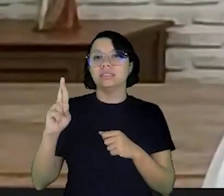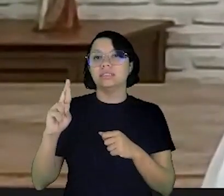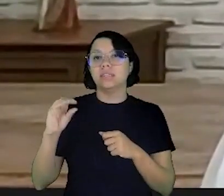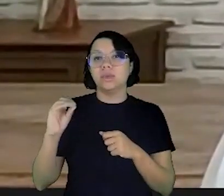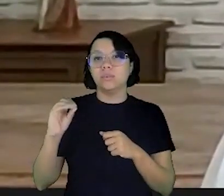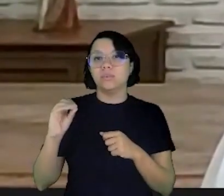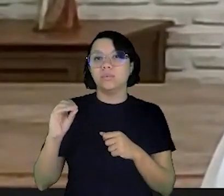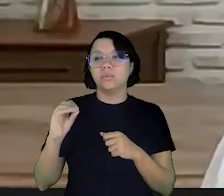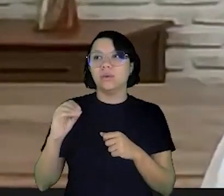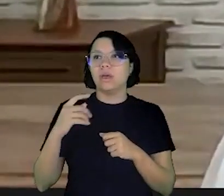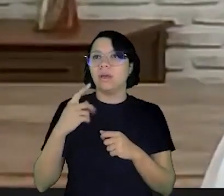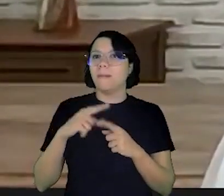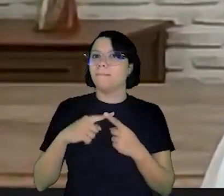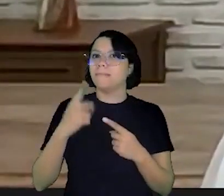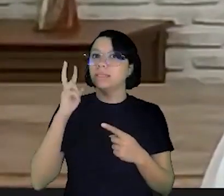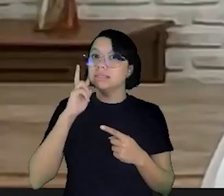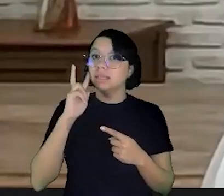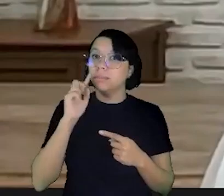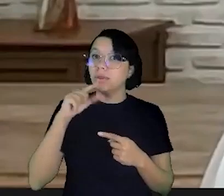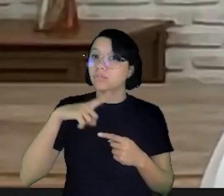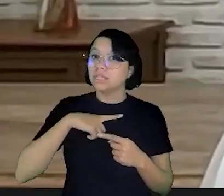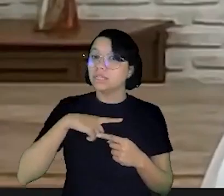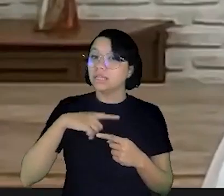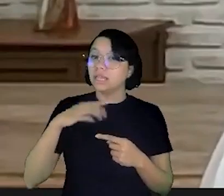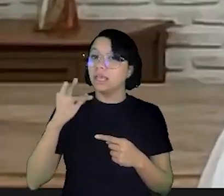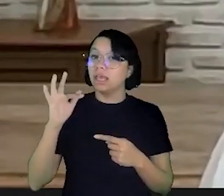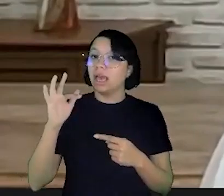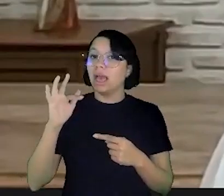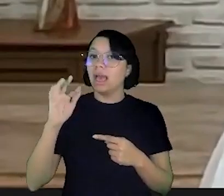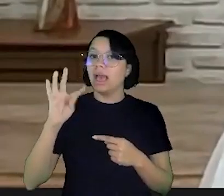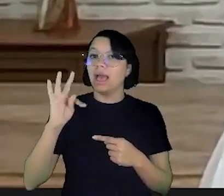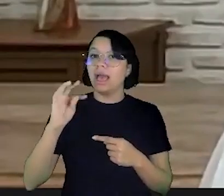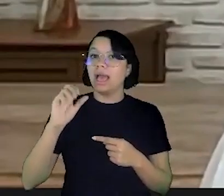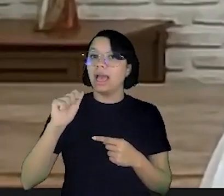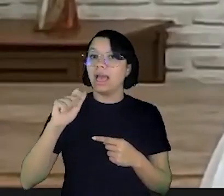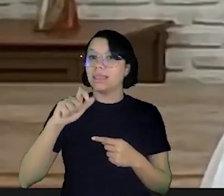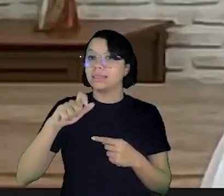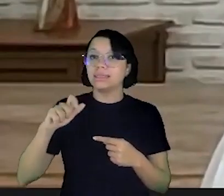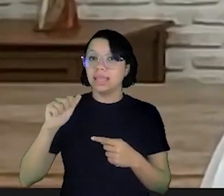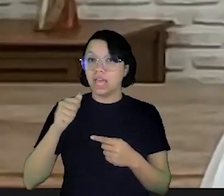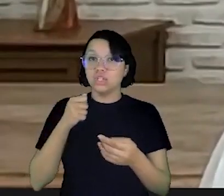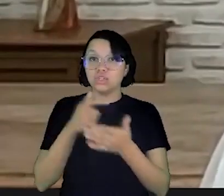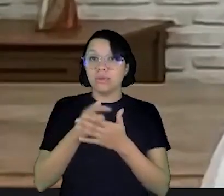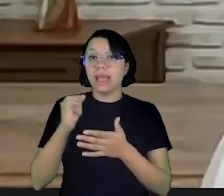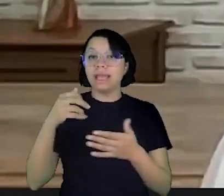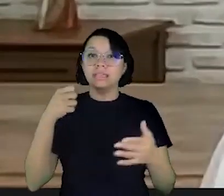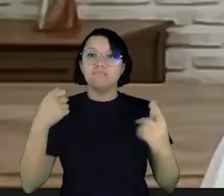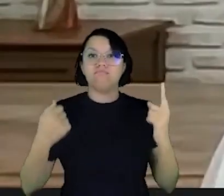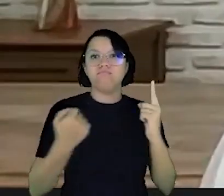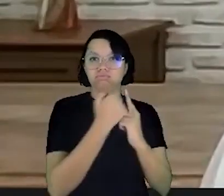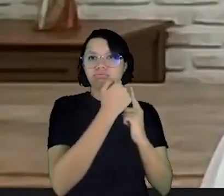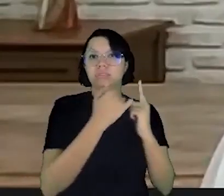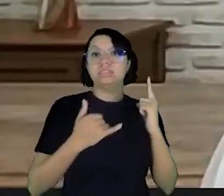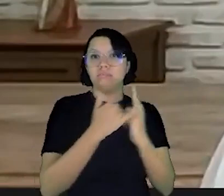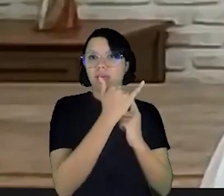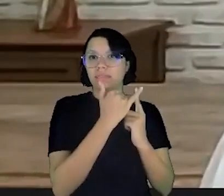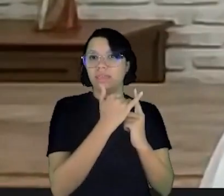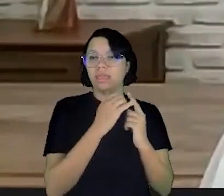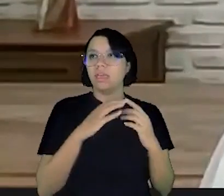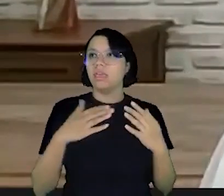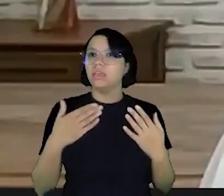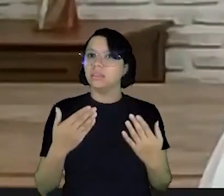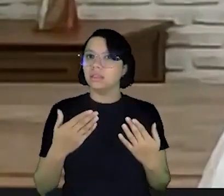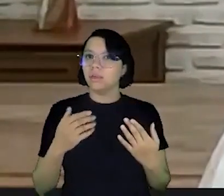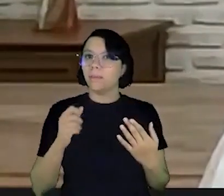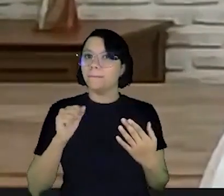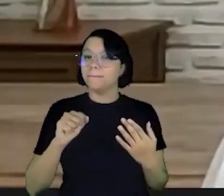eu digo sim mas se lembre que você tem a franquia e a depender do carro que você tenha a sua franquia pode ser uma franquia